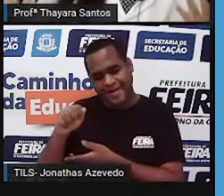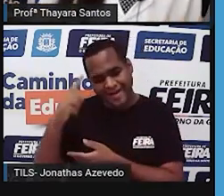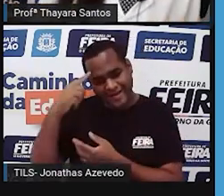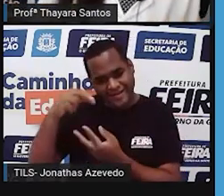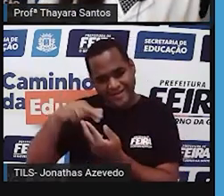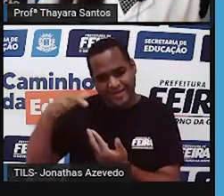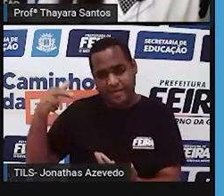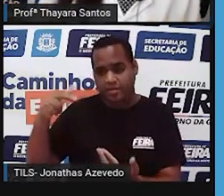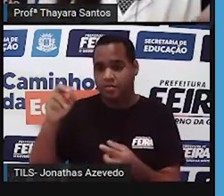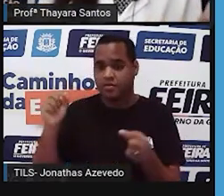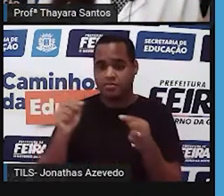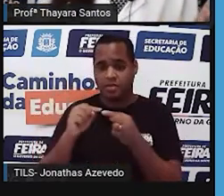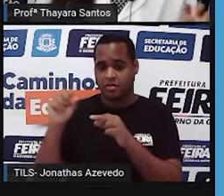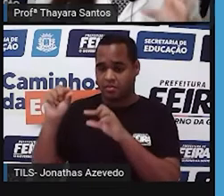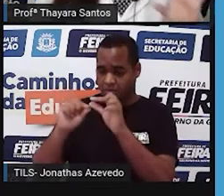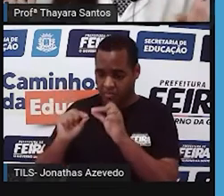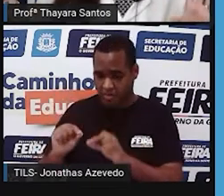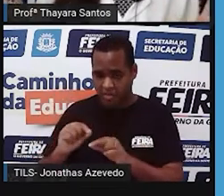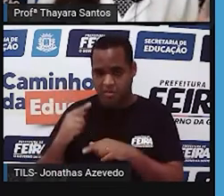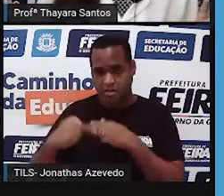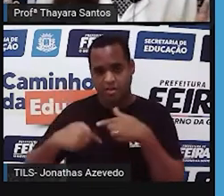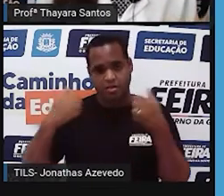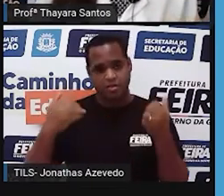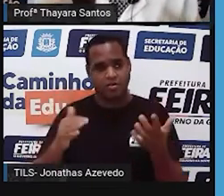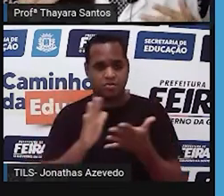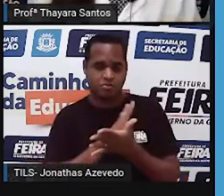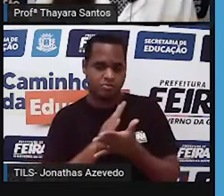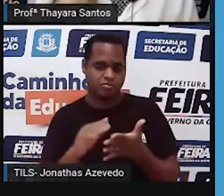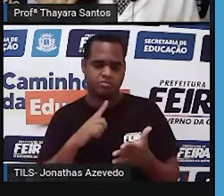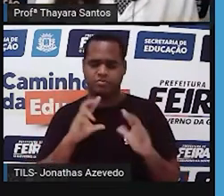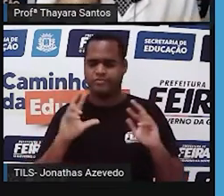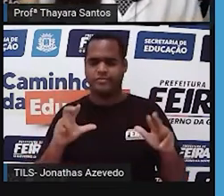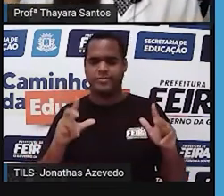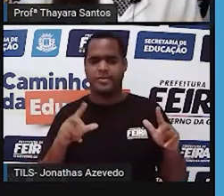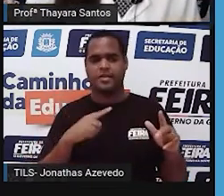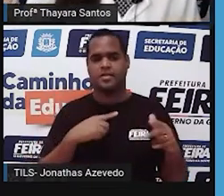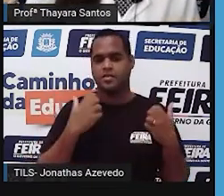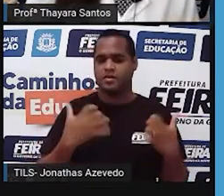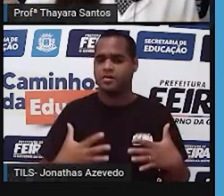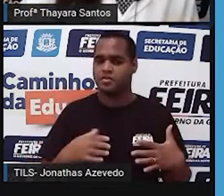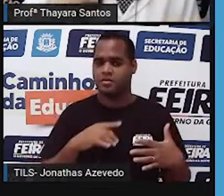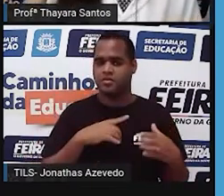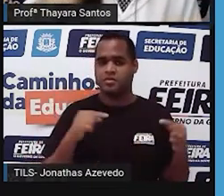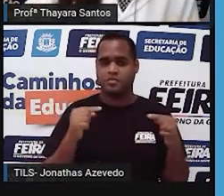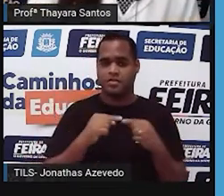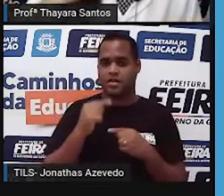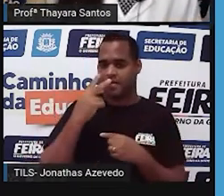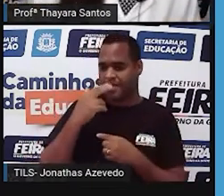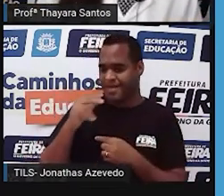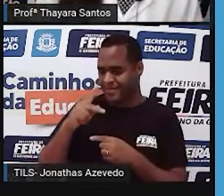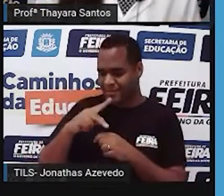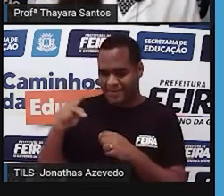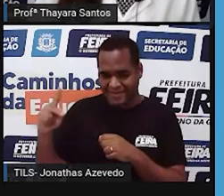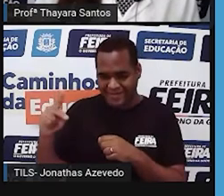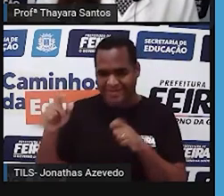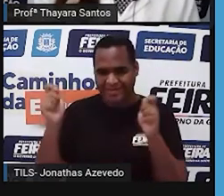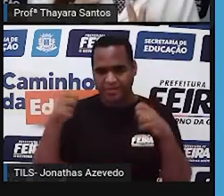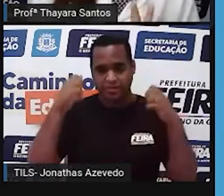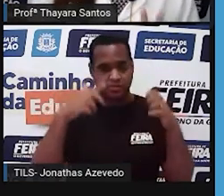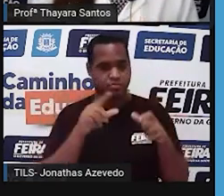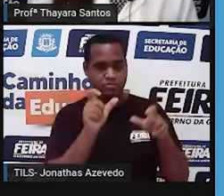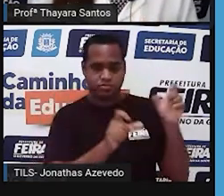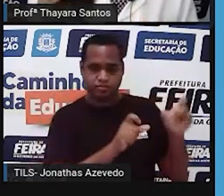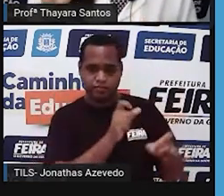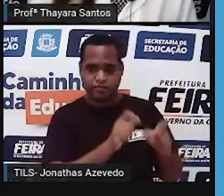informação genética. Tem umas partes que não querem dizer nada, que não vão codificar uma proteína que vai gerar uma característica.